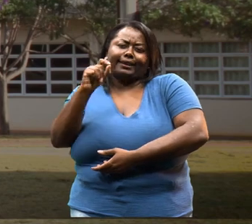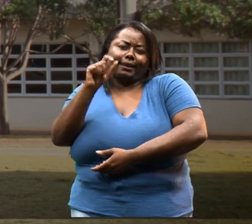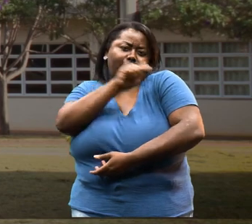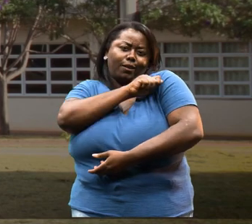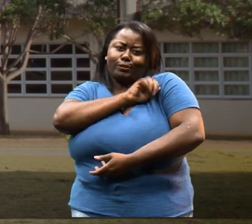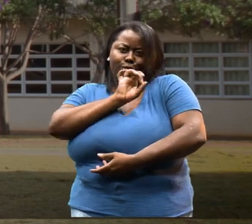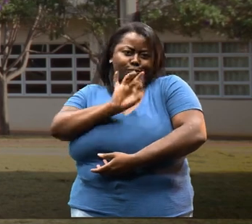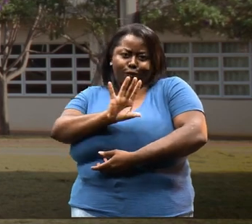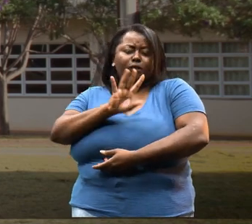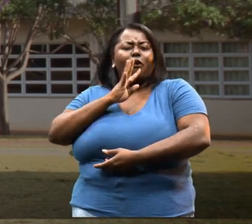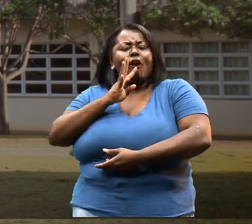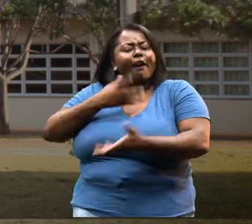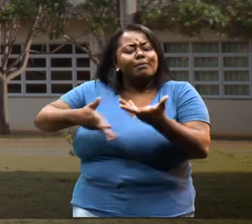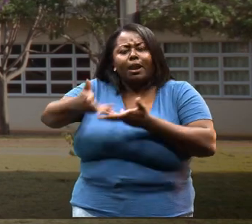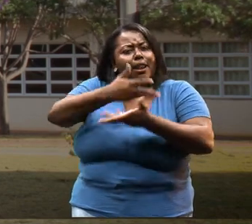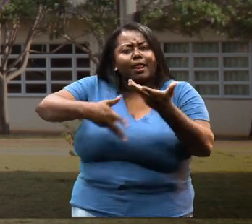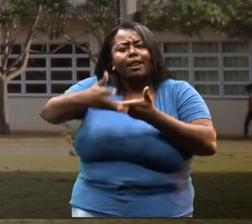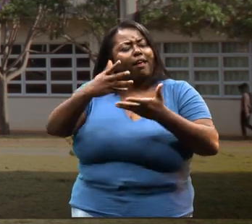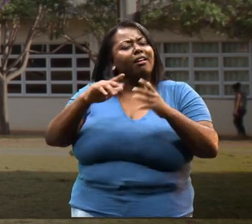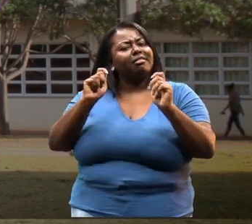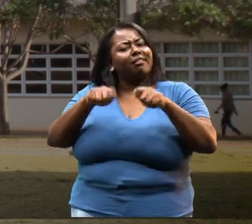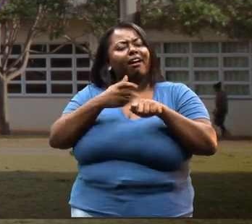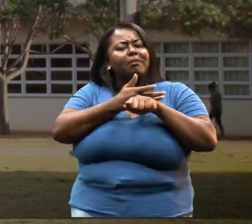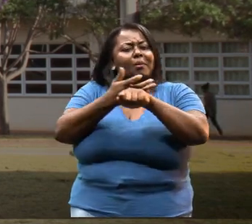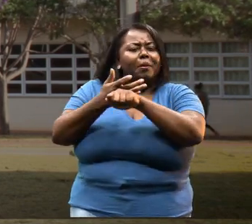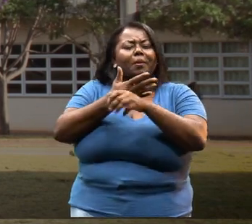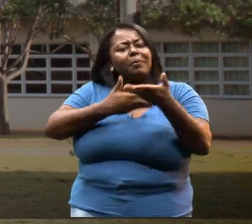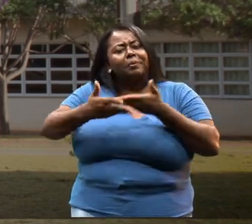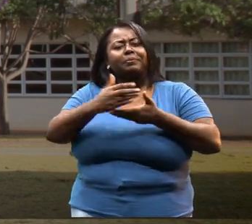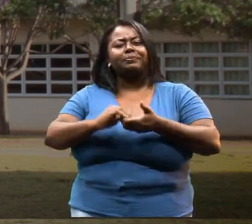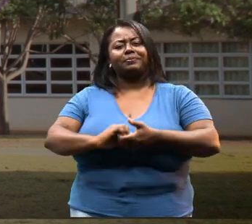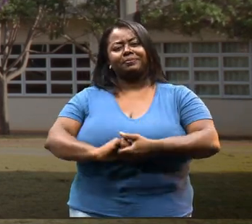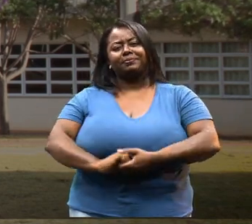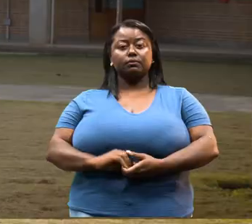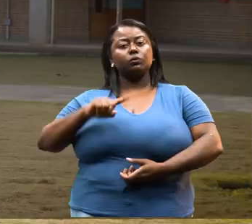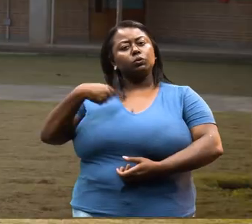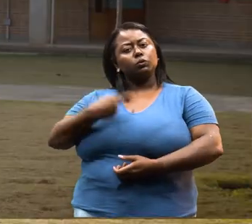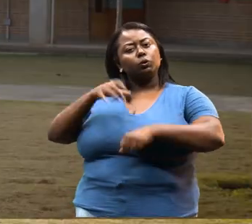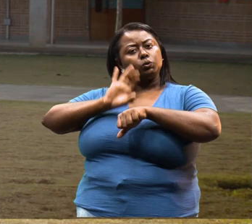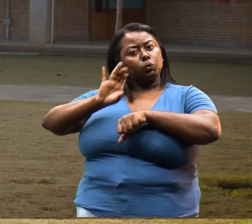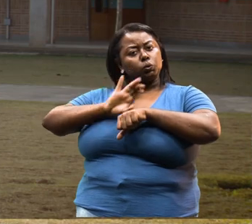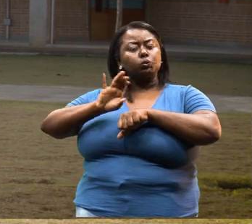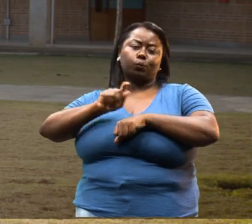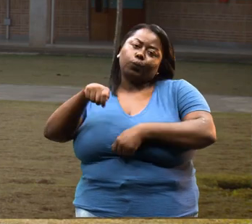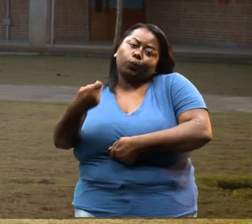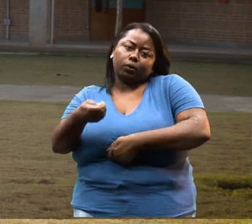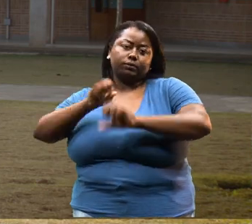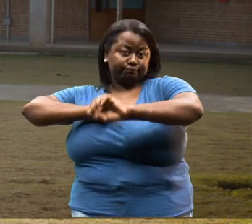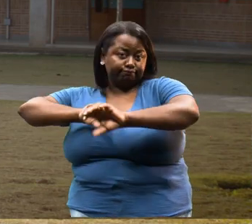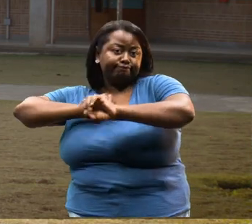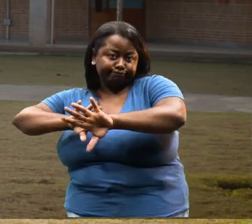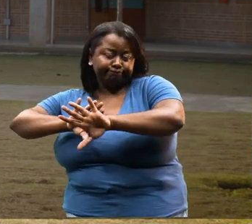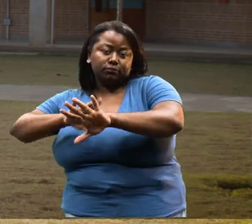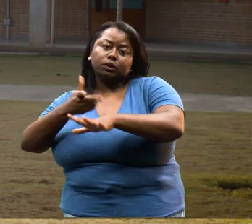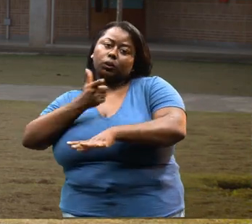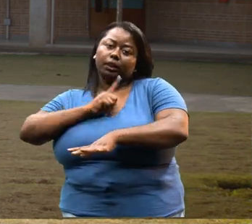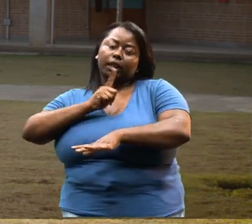tem 100 alunos no curso inteiro, acaba que todo mundo se conhece, todo mundo acaba fazendo matéria um com o outro. Nosso curso com licenciatura